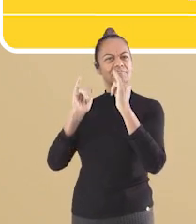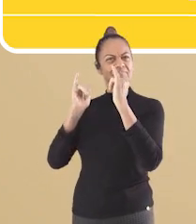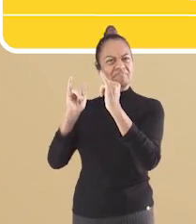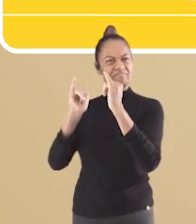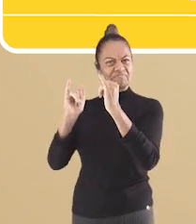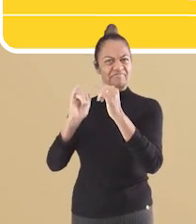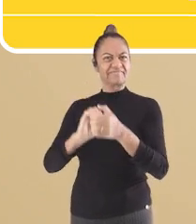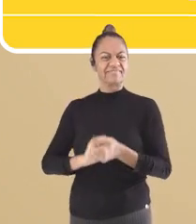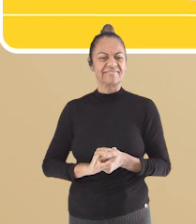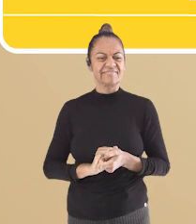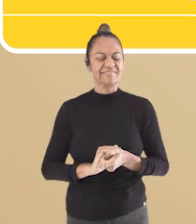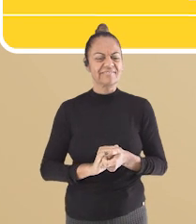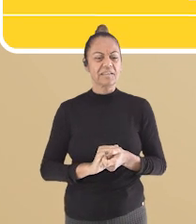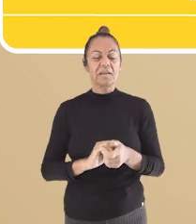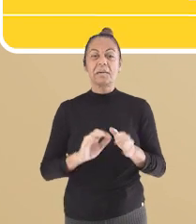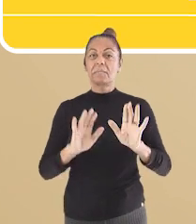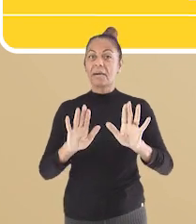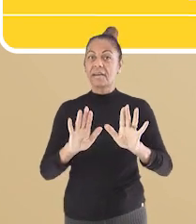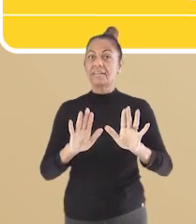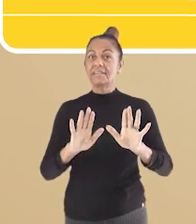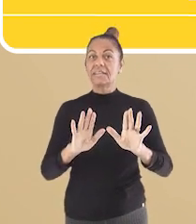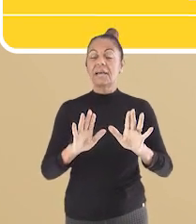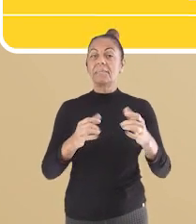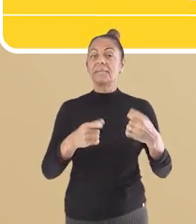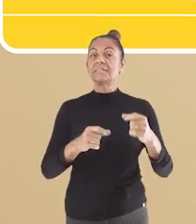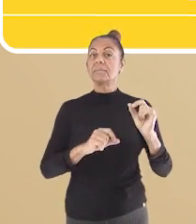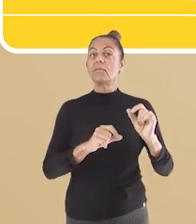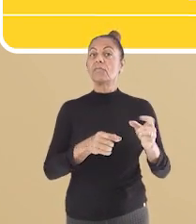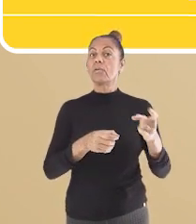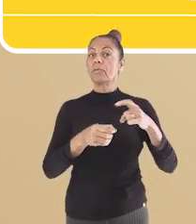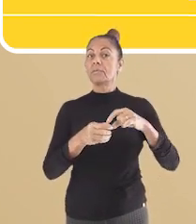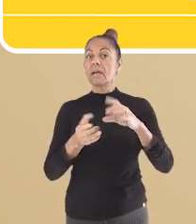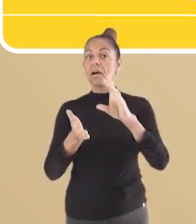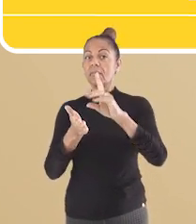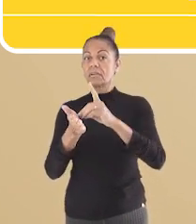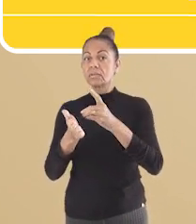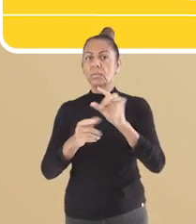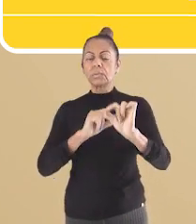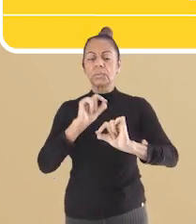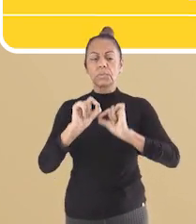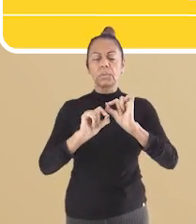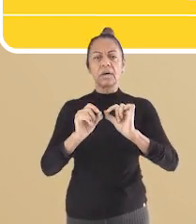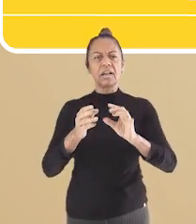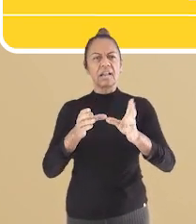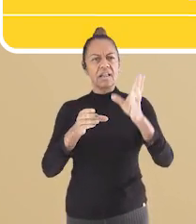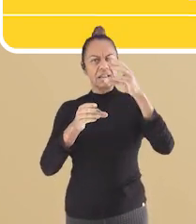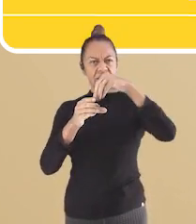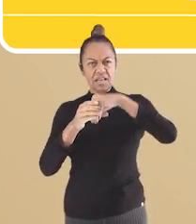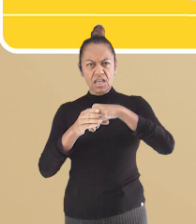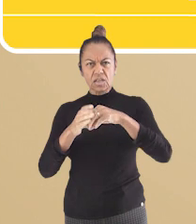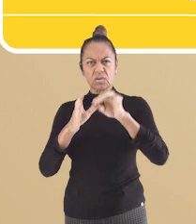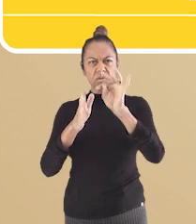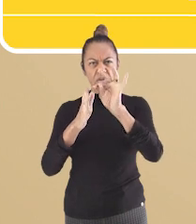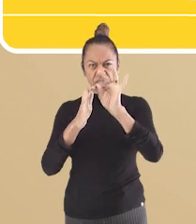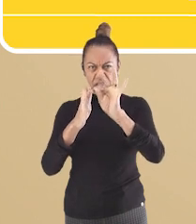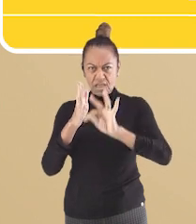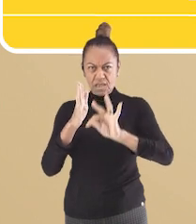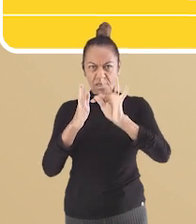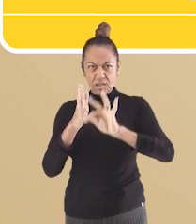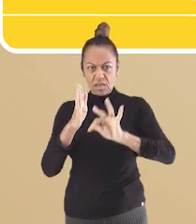Para entendermos o que é publicidade, precisamos recorrer novamente ao dicionário.